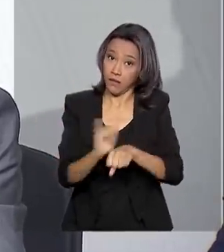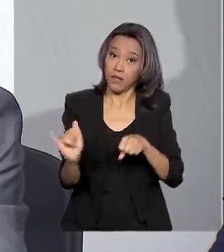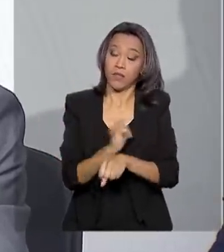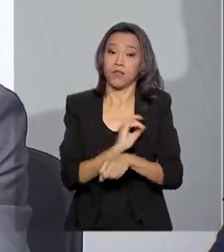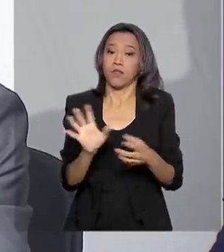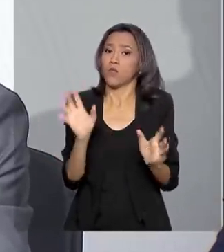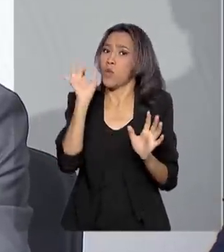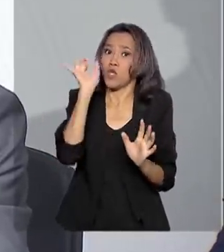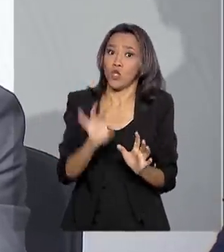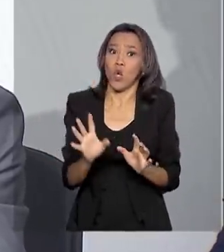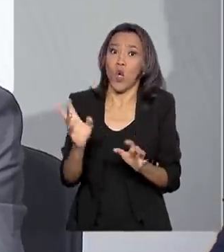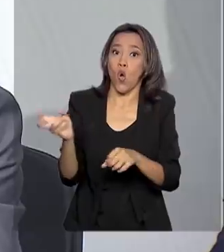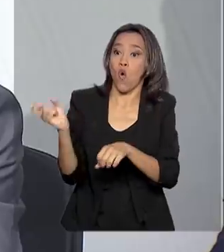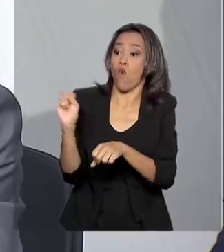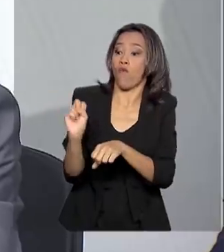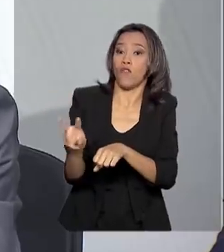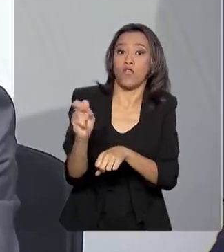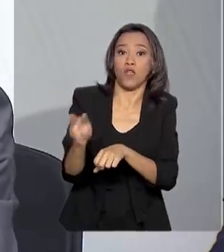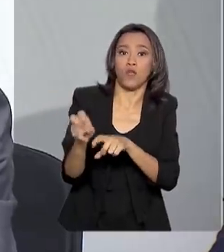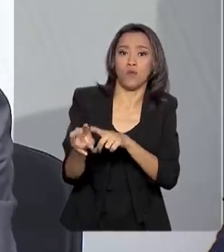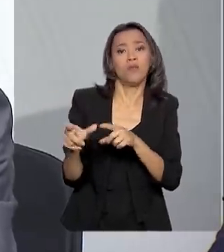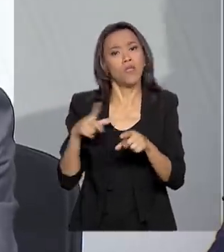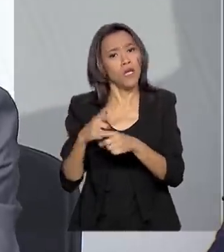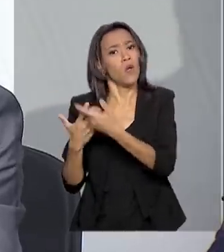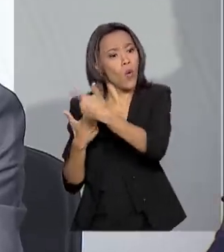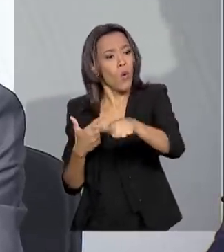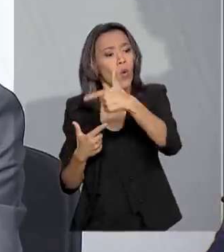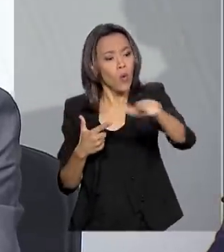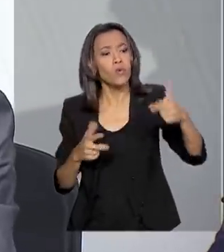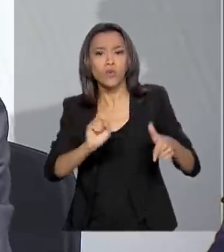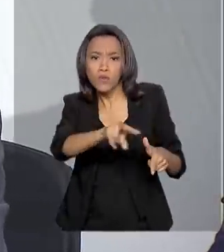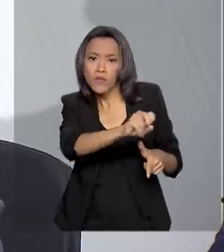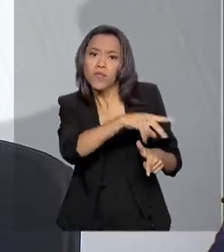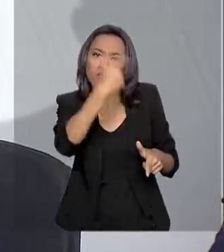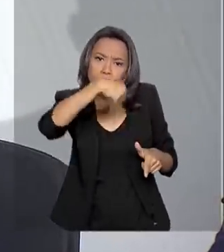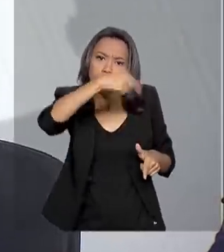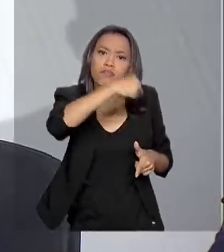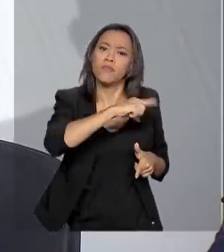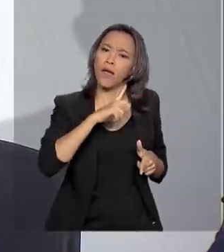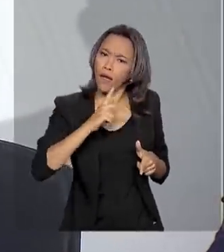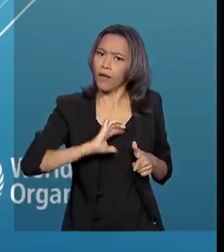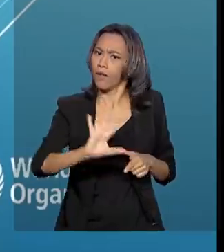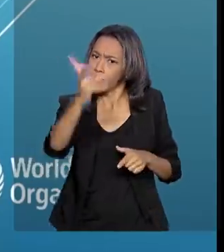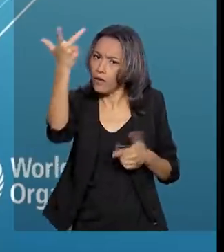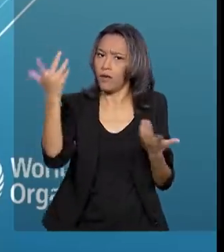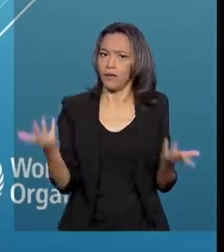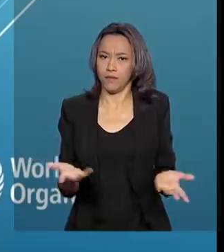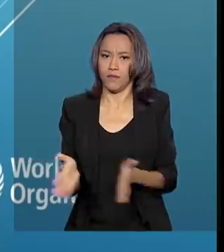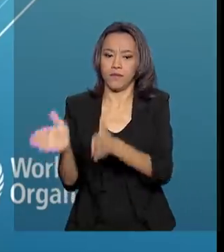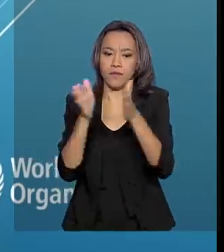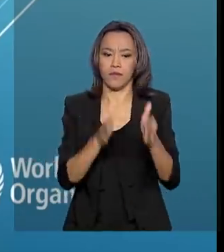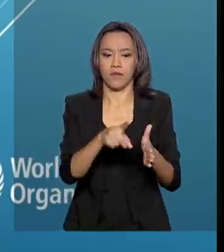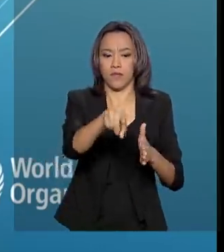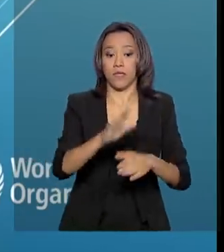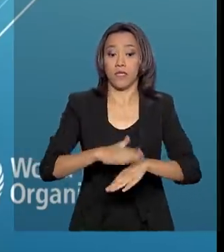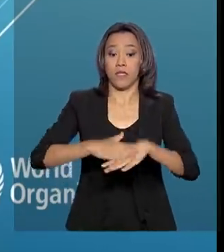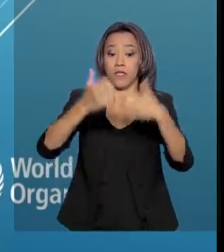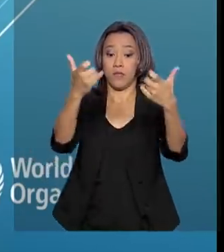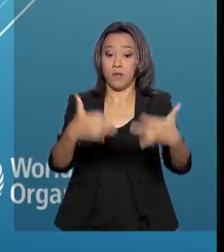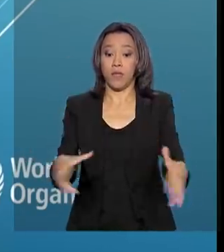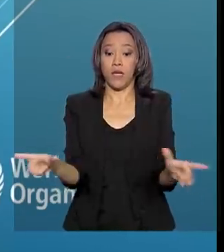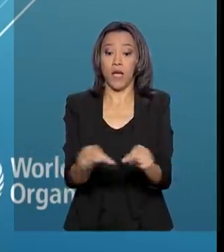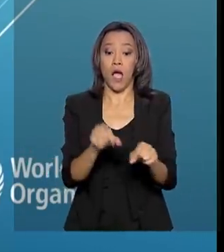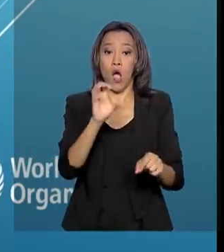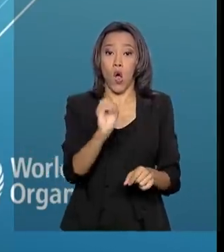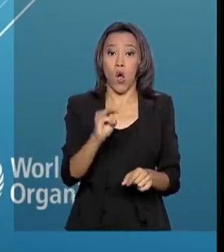combate só o coronavírus, combate outras doenças virais respiratórias que são o período de sazonalidade agora. Segundo a Organização Mundial